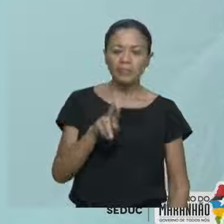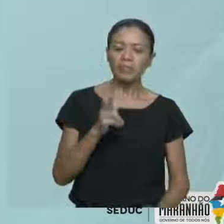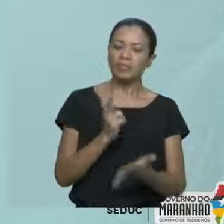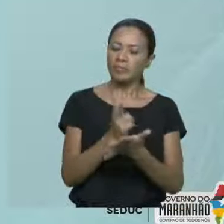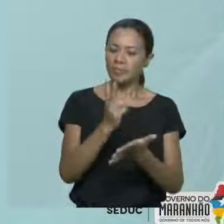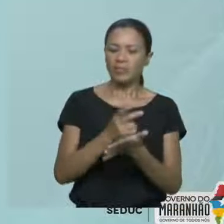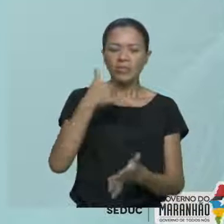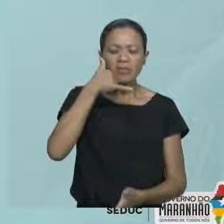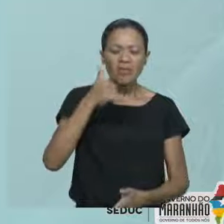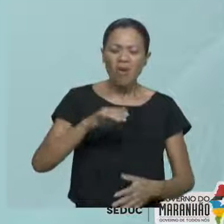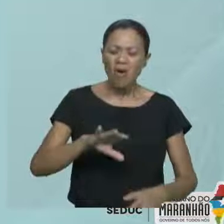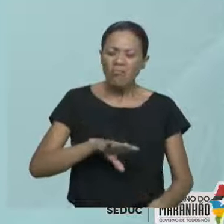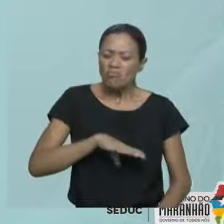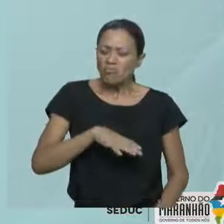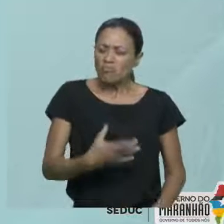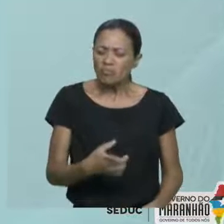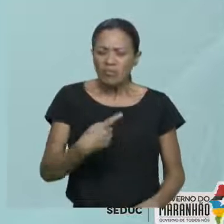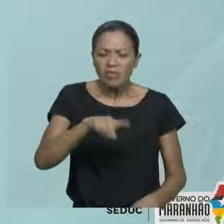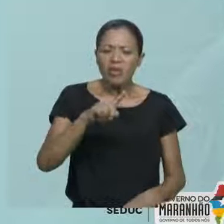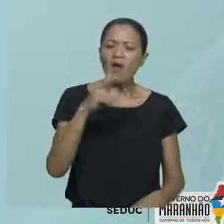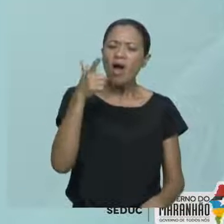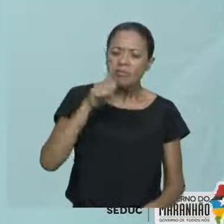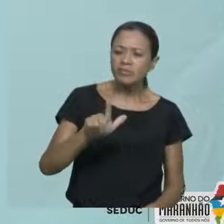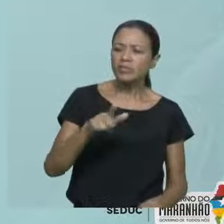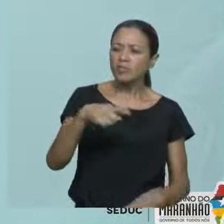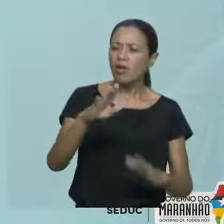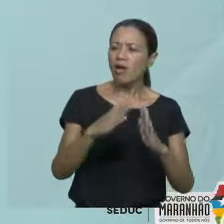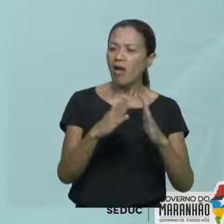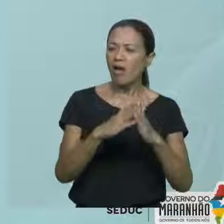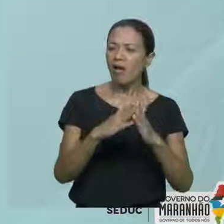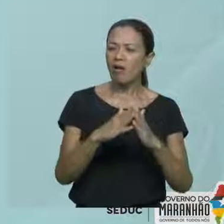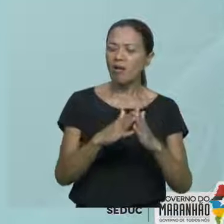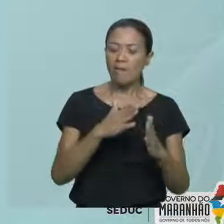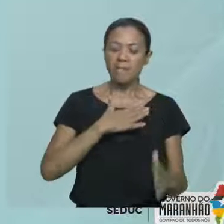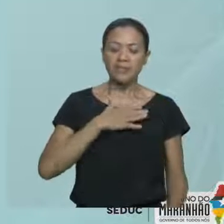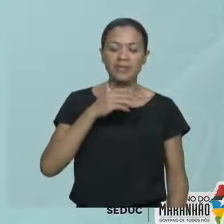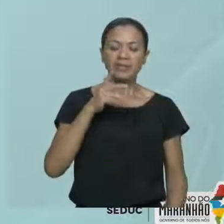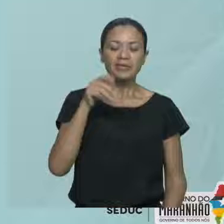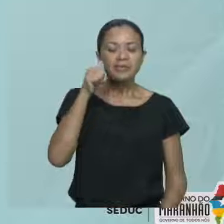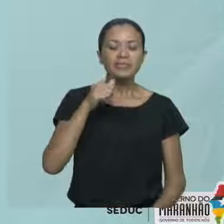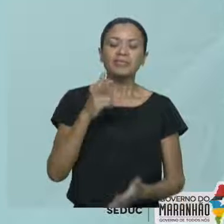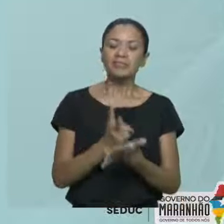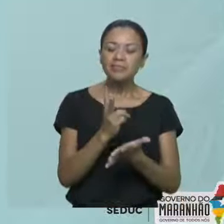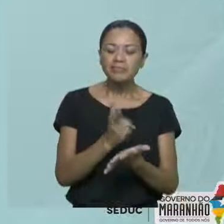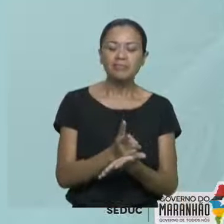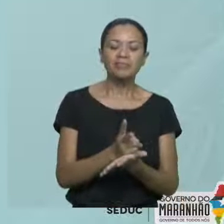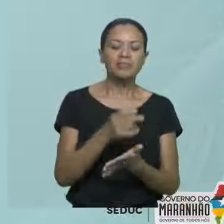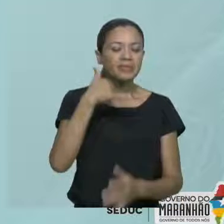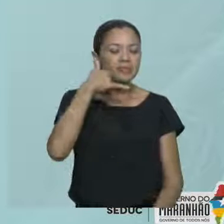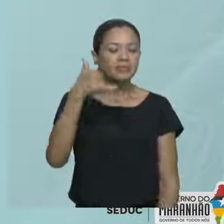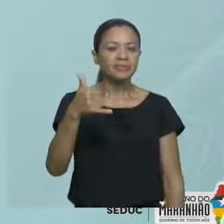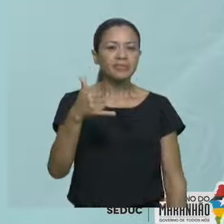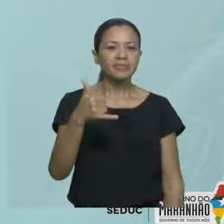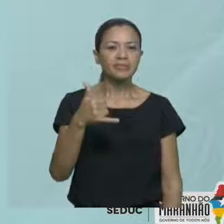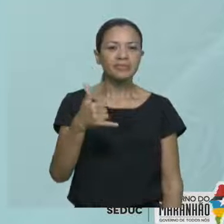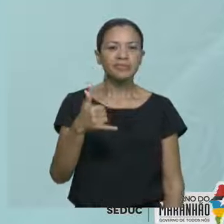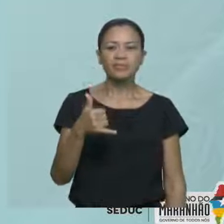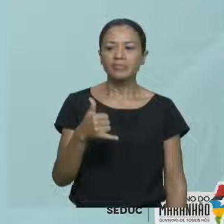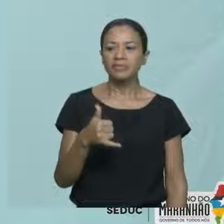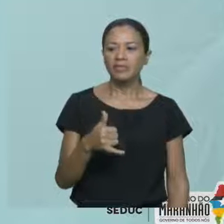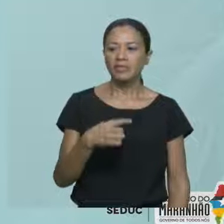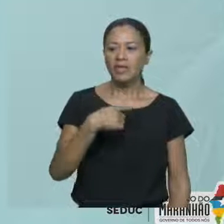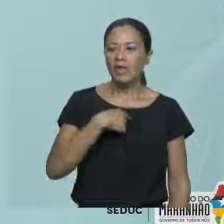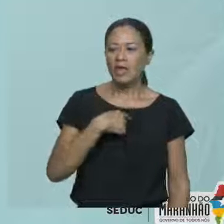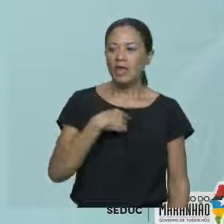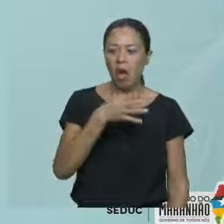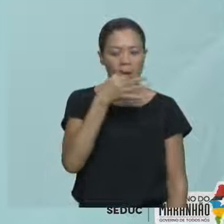on the phone. Com vontade aí em casa, né? Não sei o vocês estão repetindo. O é mesmo? Minha irmã está sempre no telefone. But I don't think that's cool.